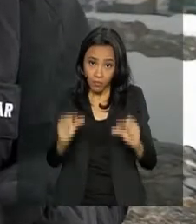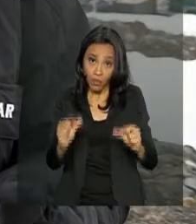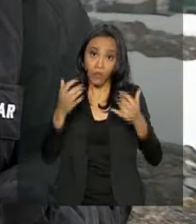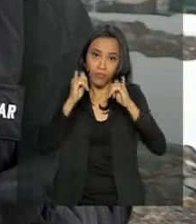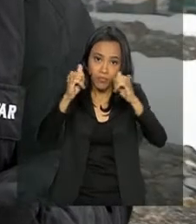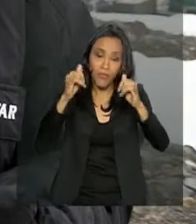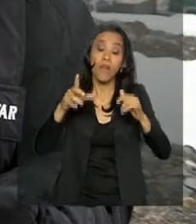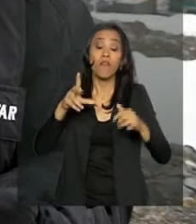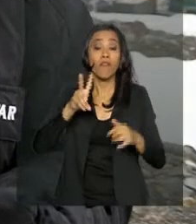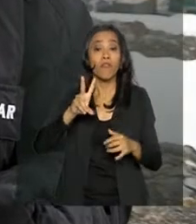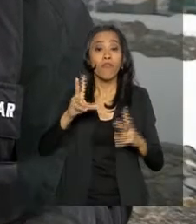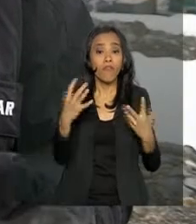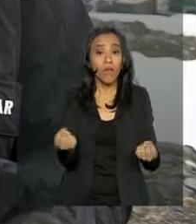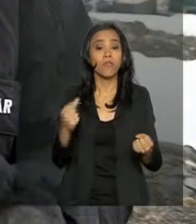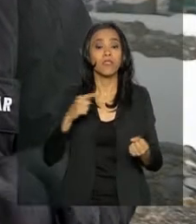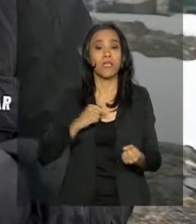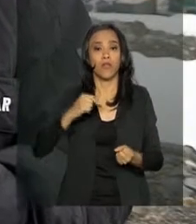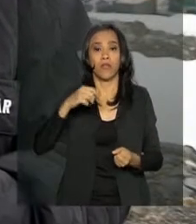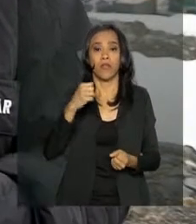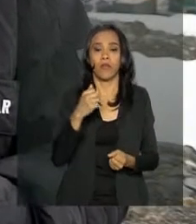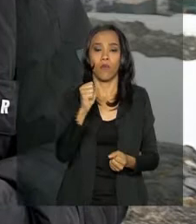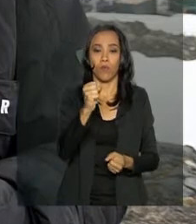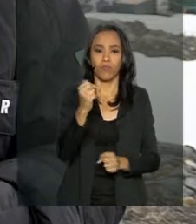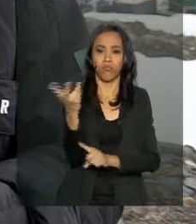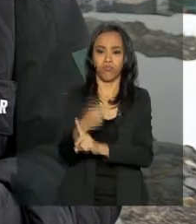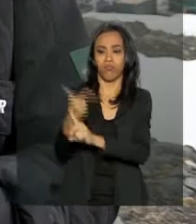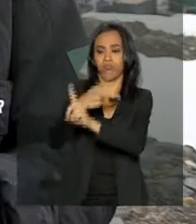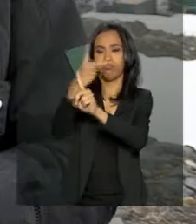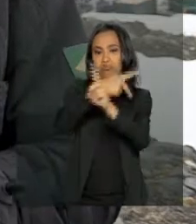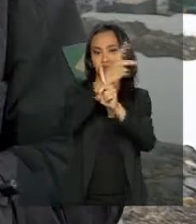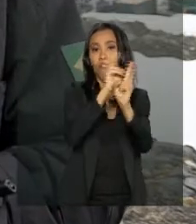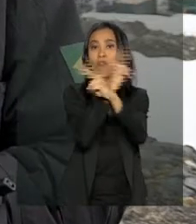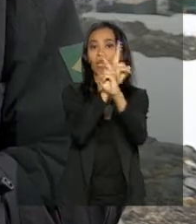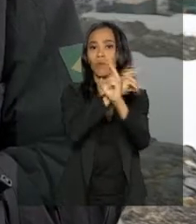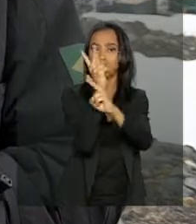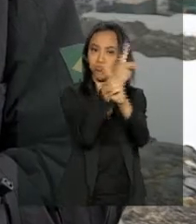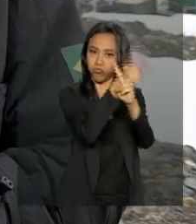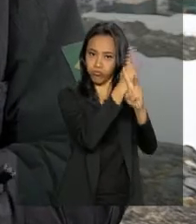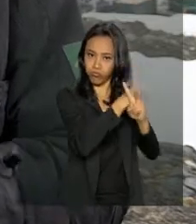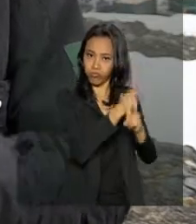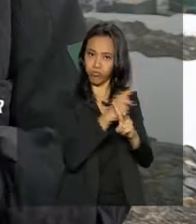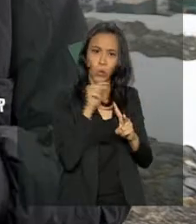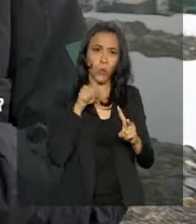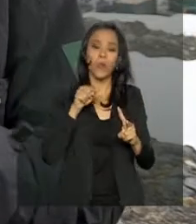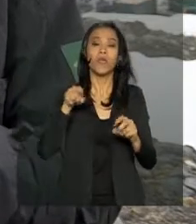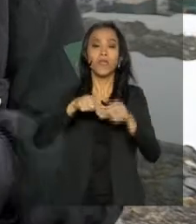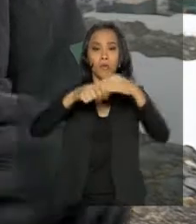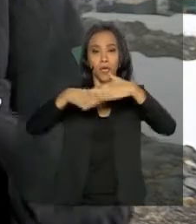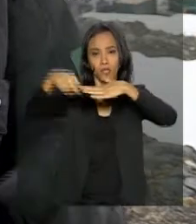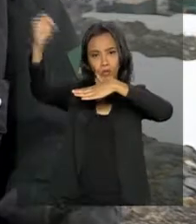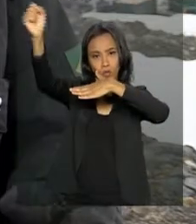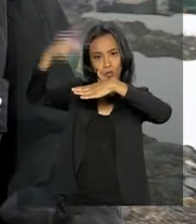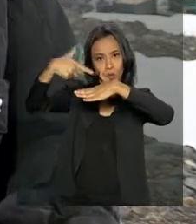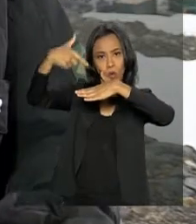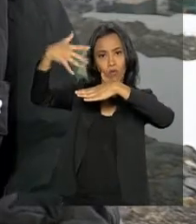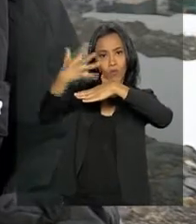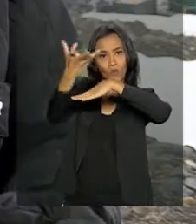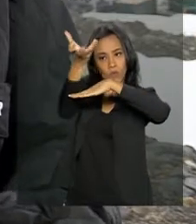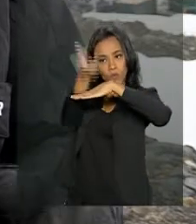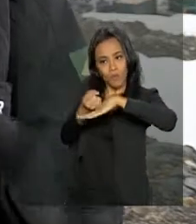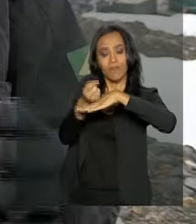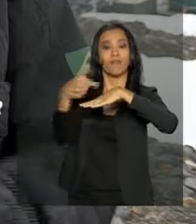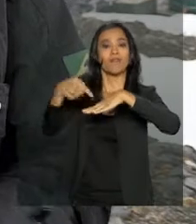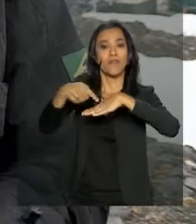oito torres eólicas e painéis solares, que vai corresponder a cerca de 20% do